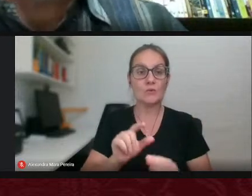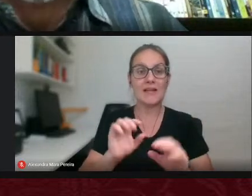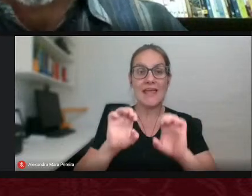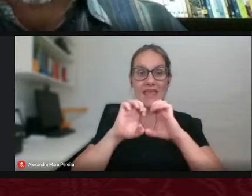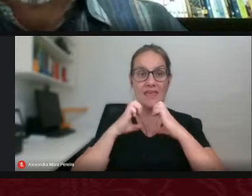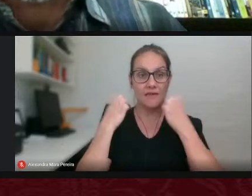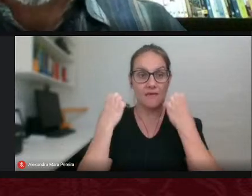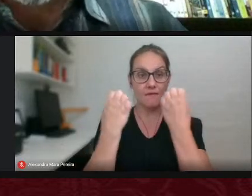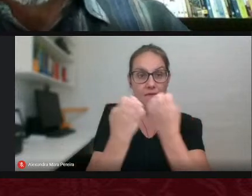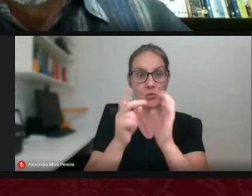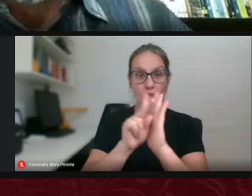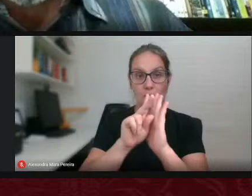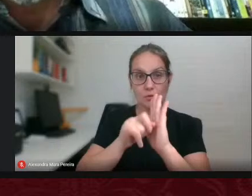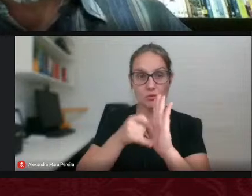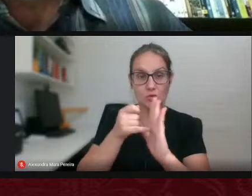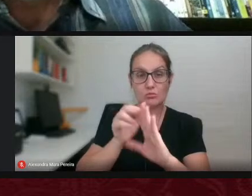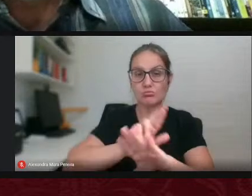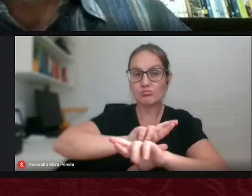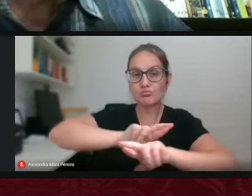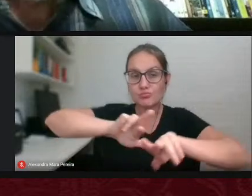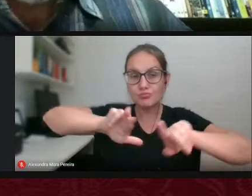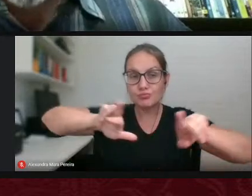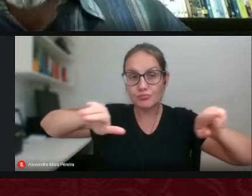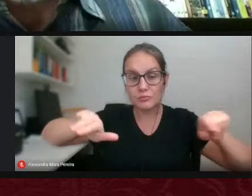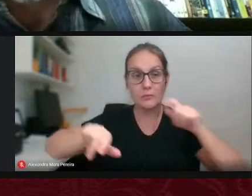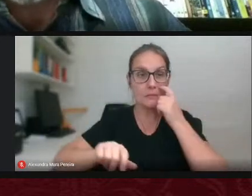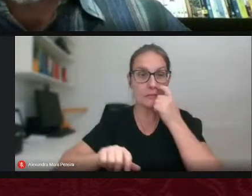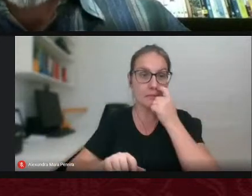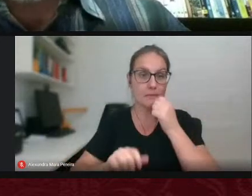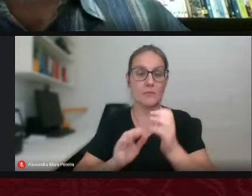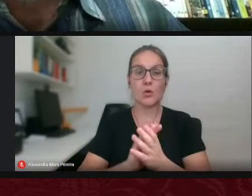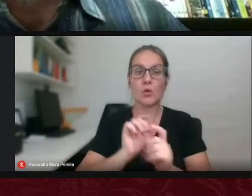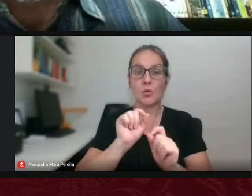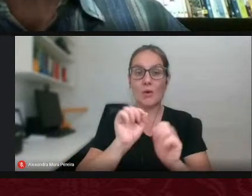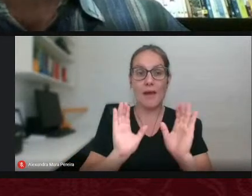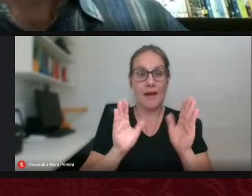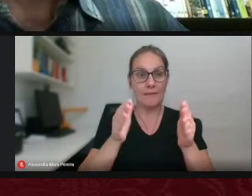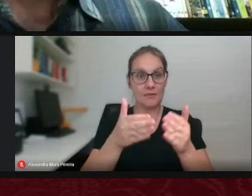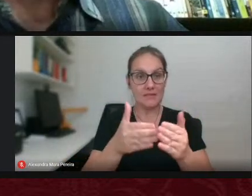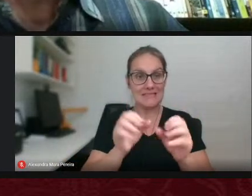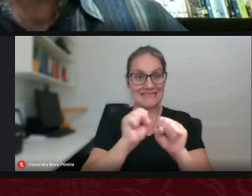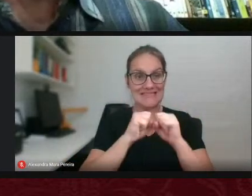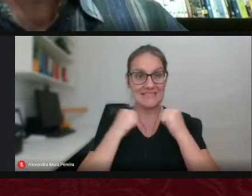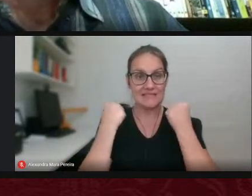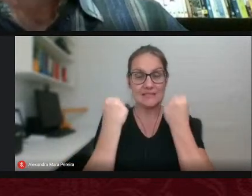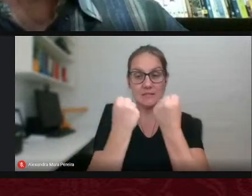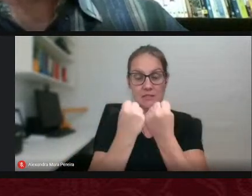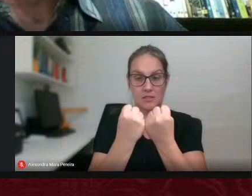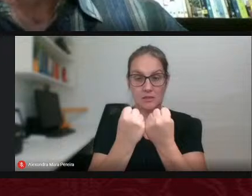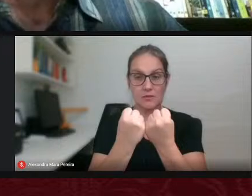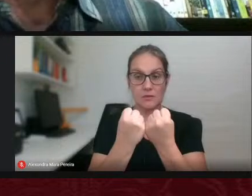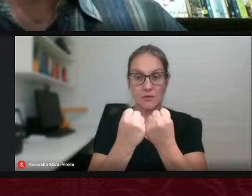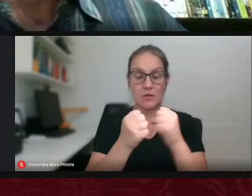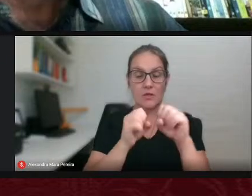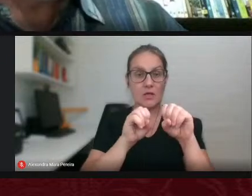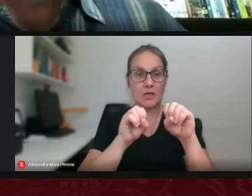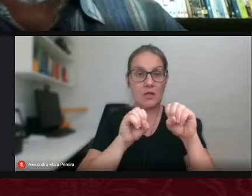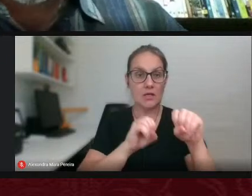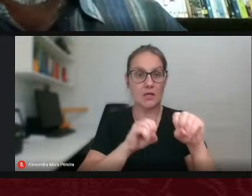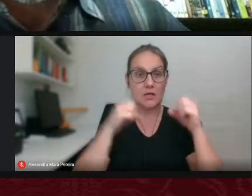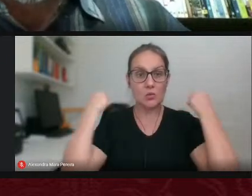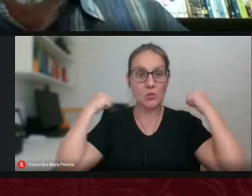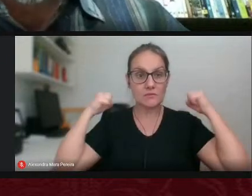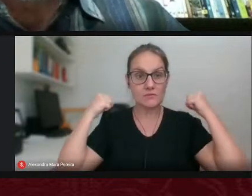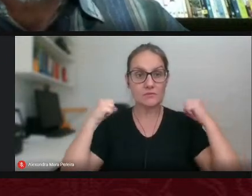e Projetos Diversos, onde é abordado o seminário sobre educação física escolar e saúde, que foi um evento